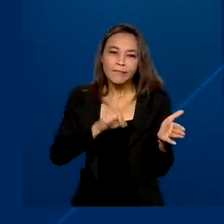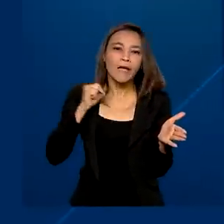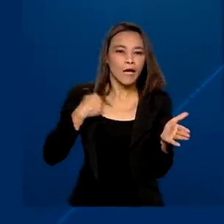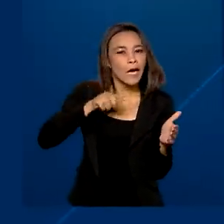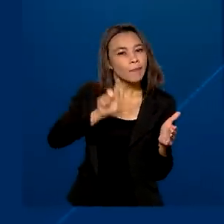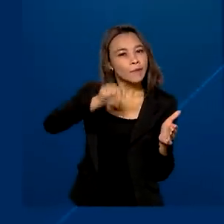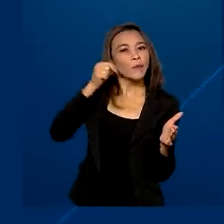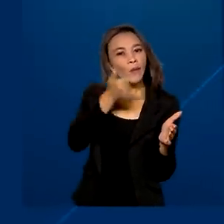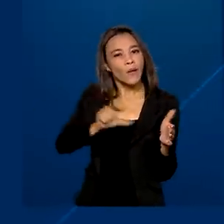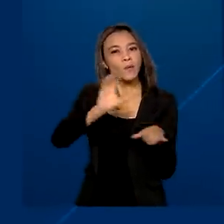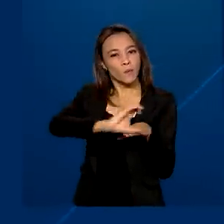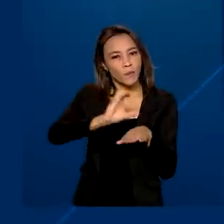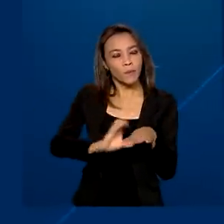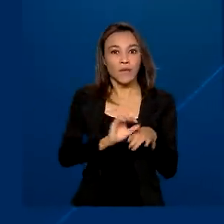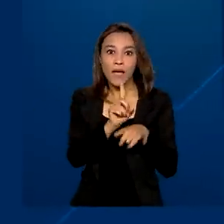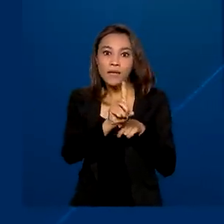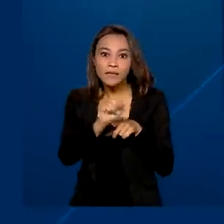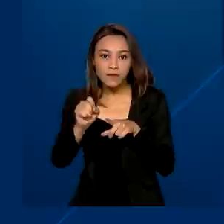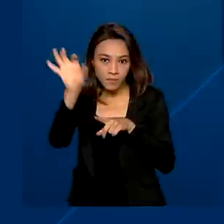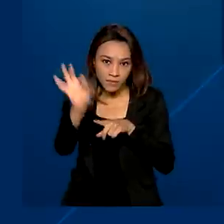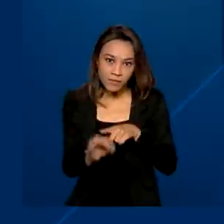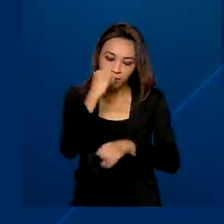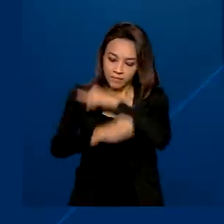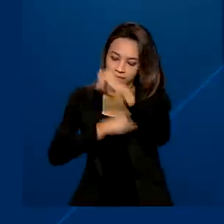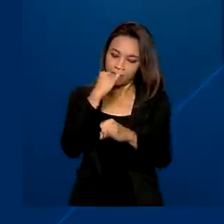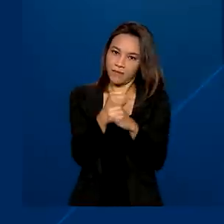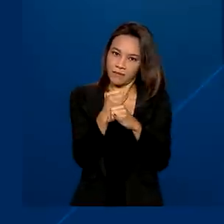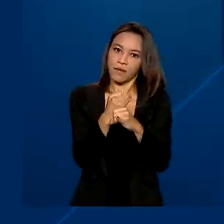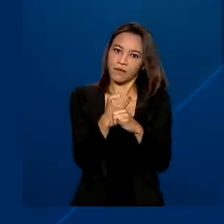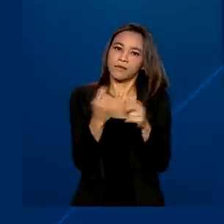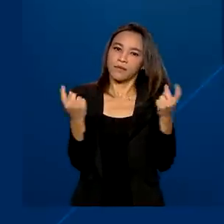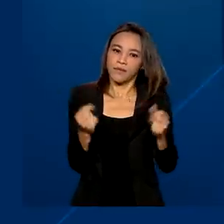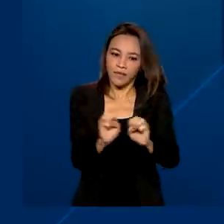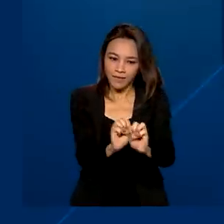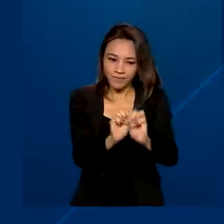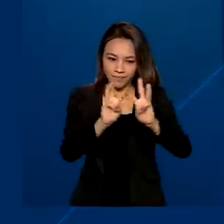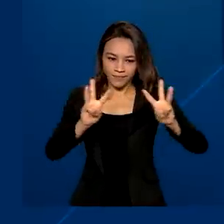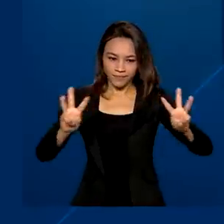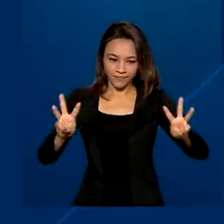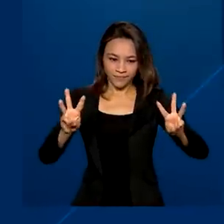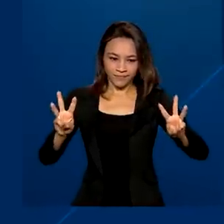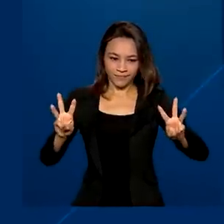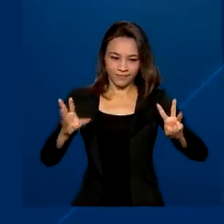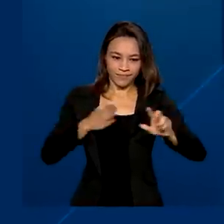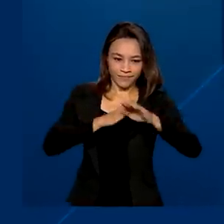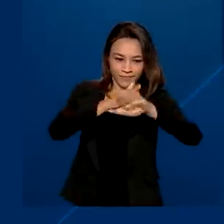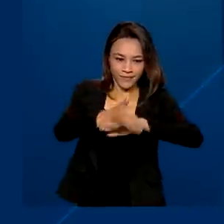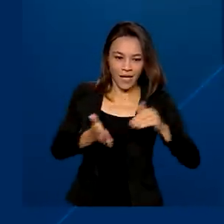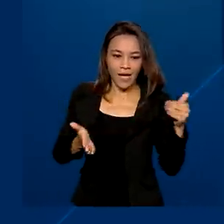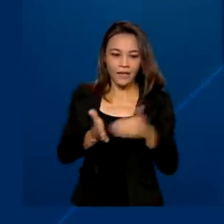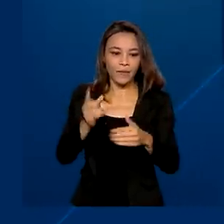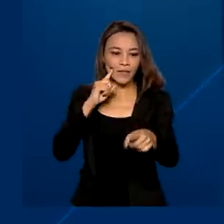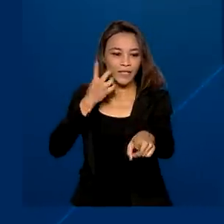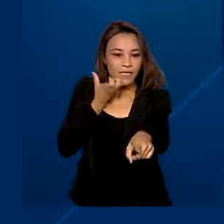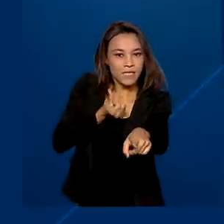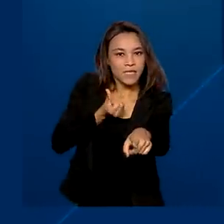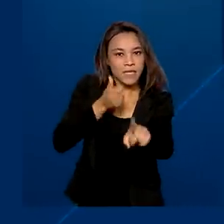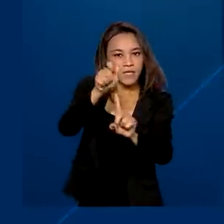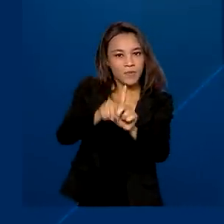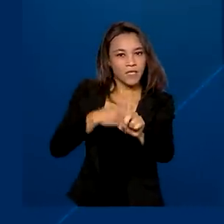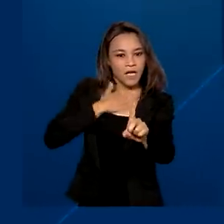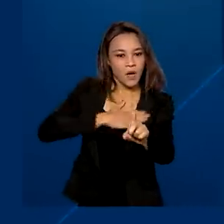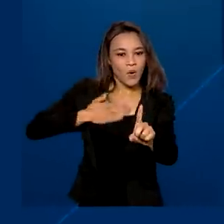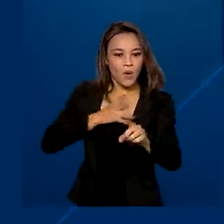A inscrição é 100% online e deve ser realizada no site do Sisu até o dia 6 de agosto. O resultado